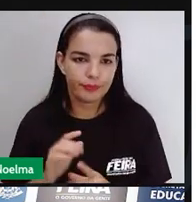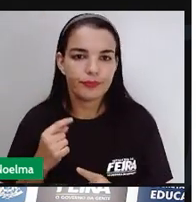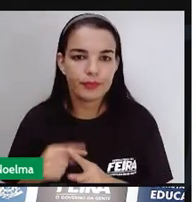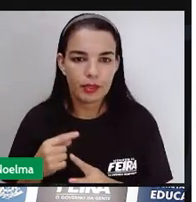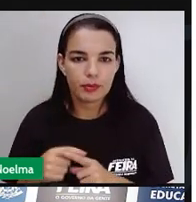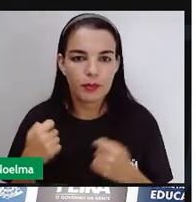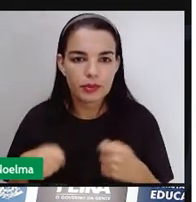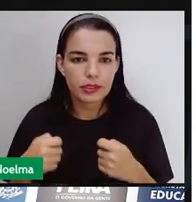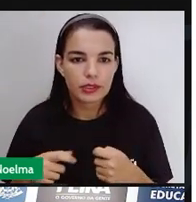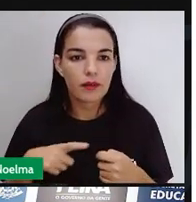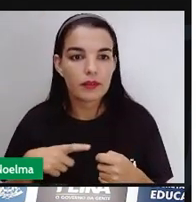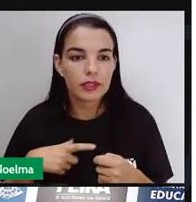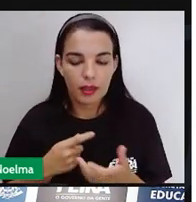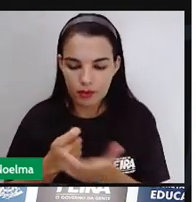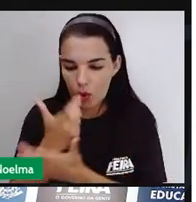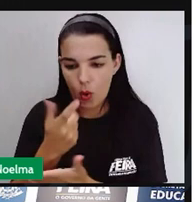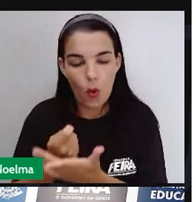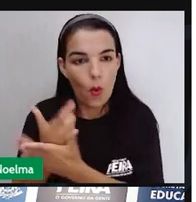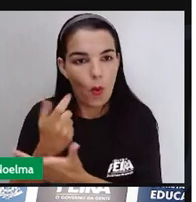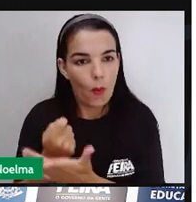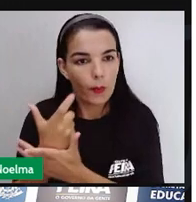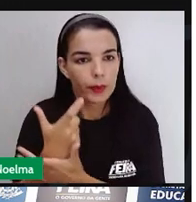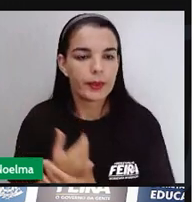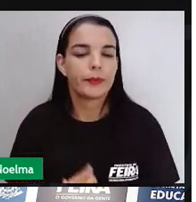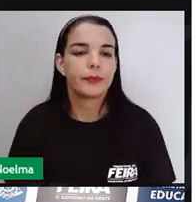adentraria aí o mercado.